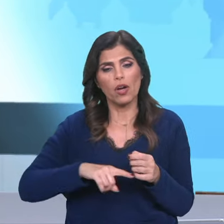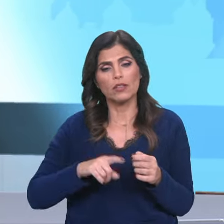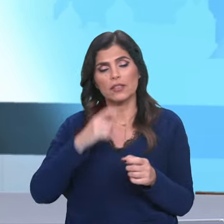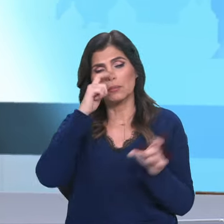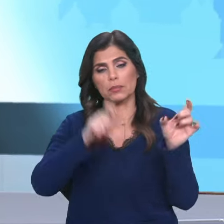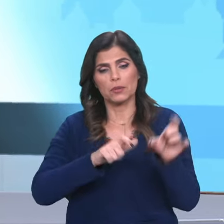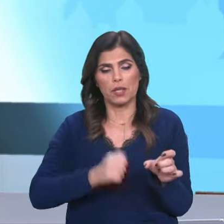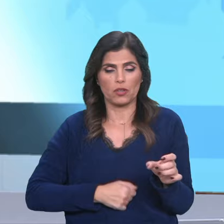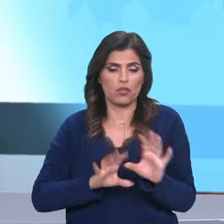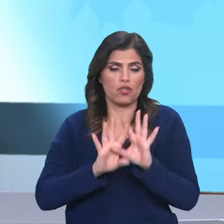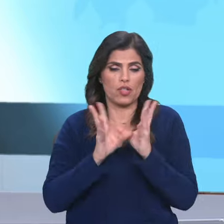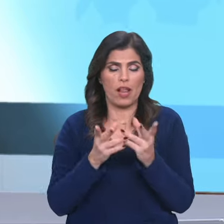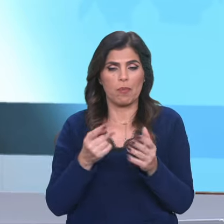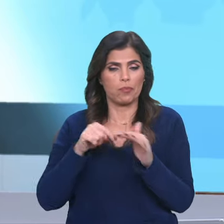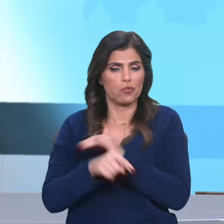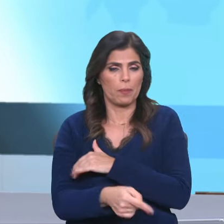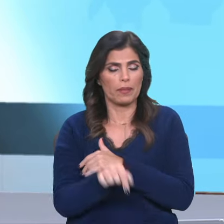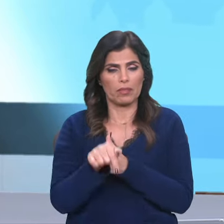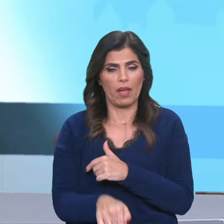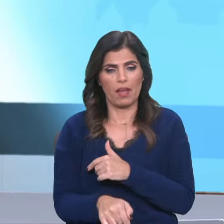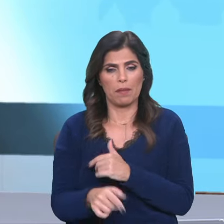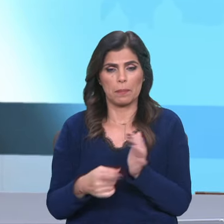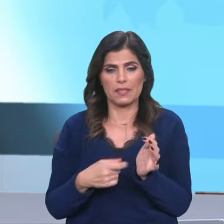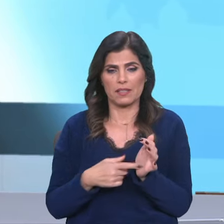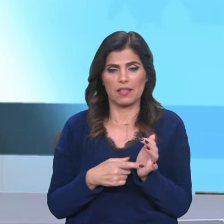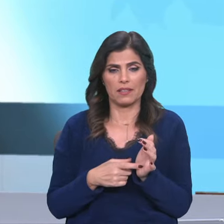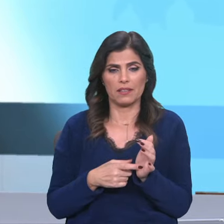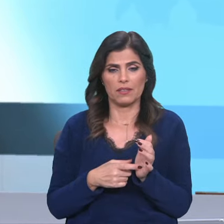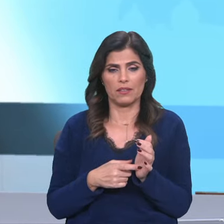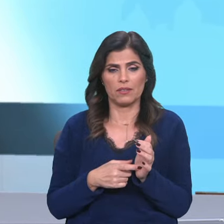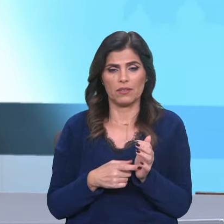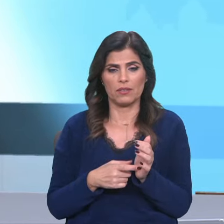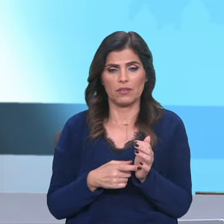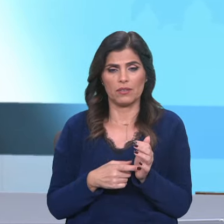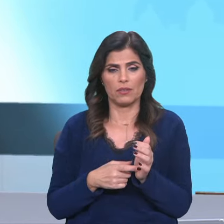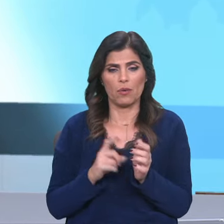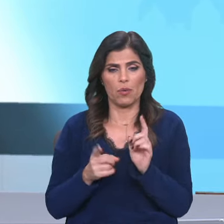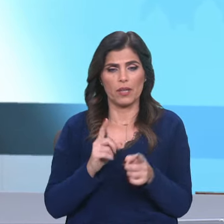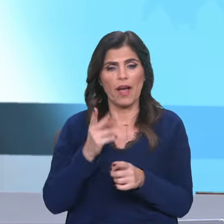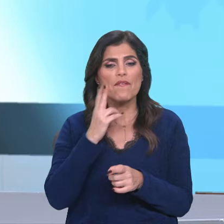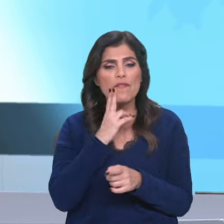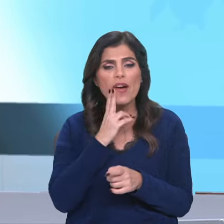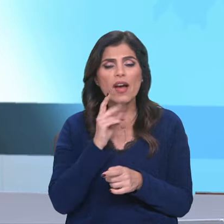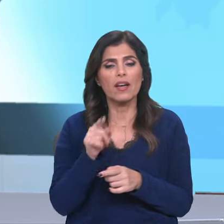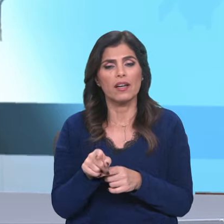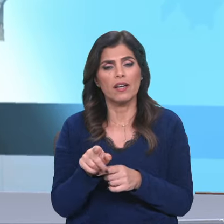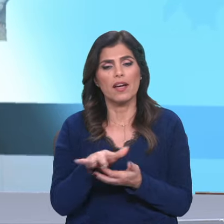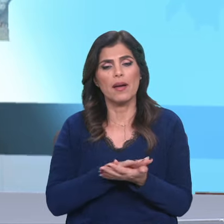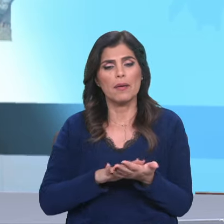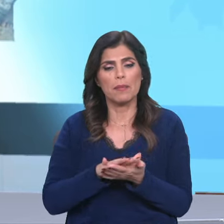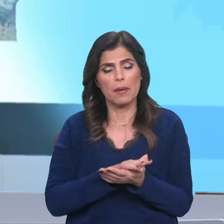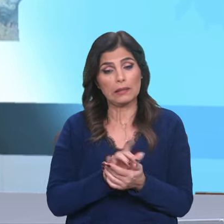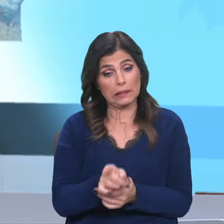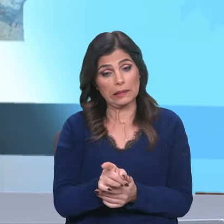em geral de um aprofundamento daquilo que é, ao fim e ao cabo, a sua fé e, desde logo, essa base que é a